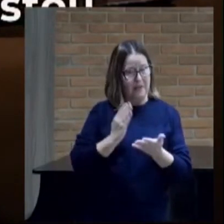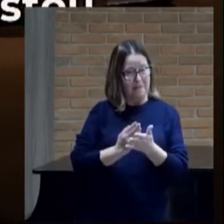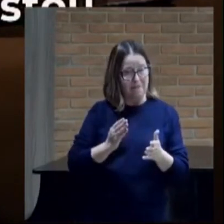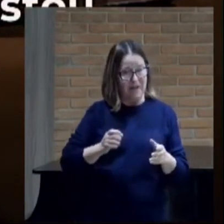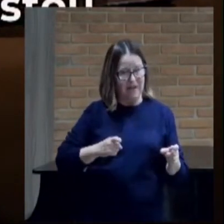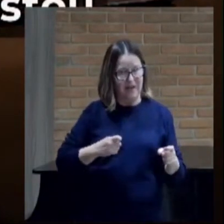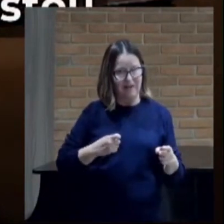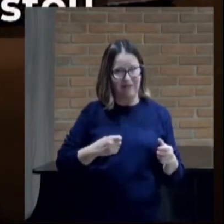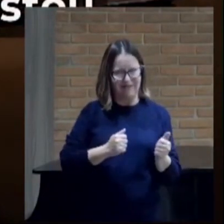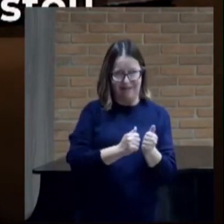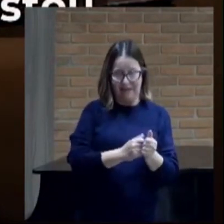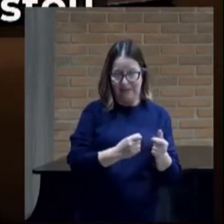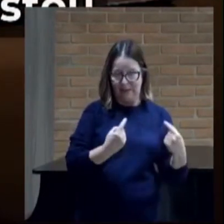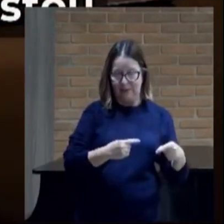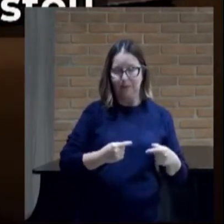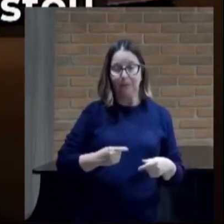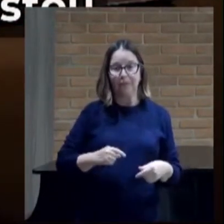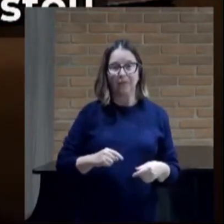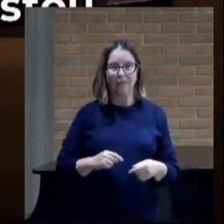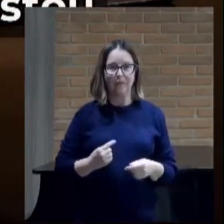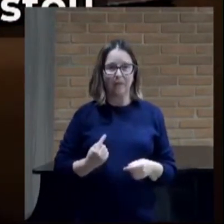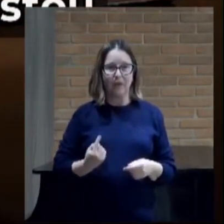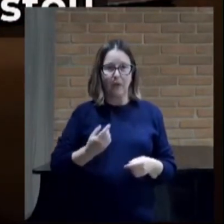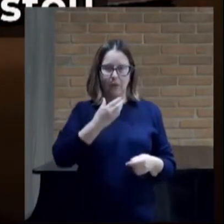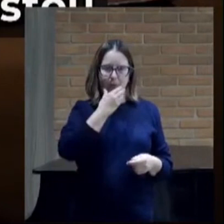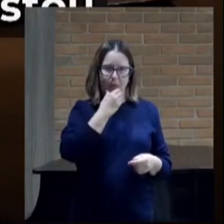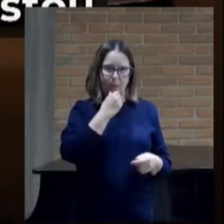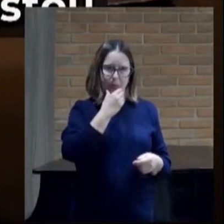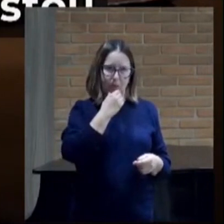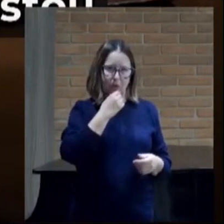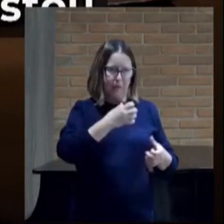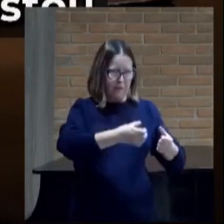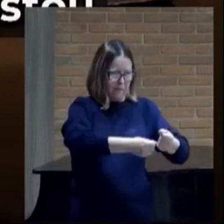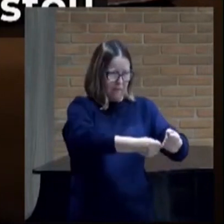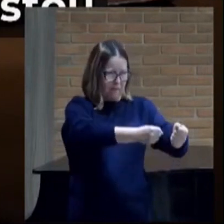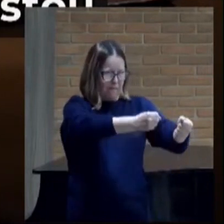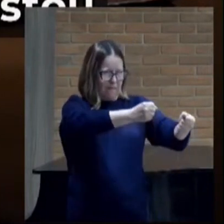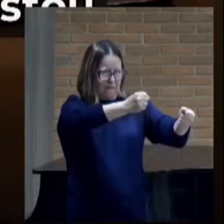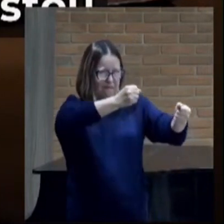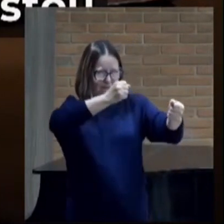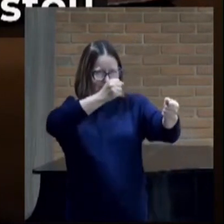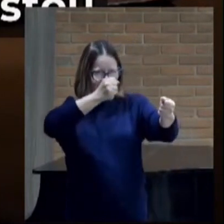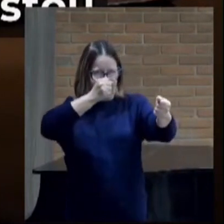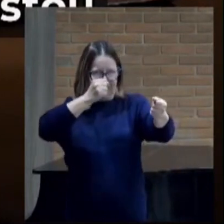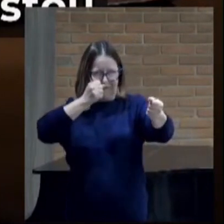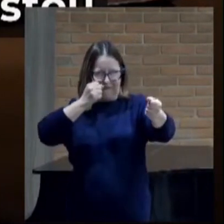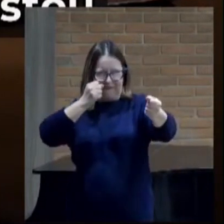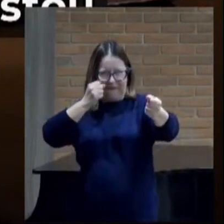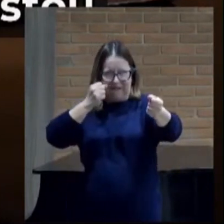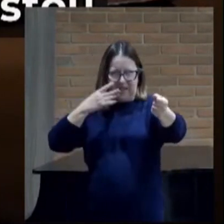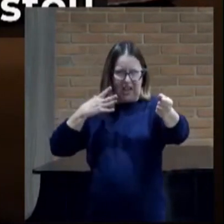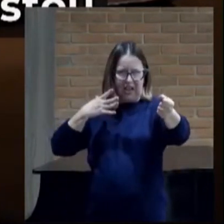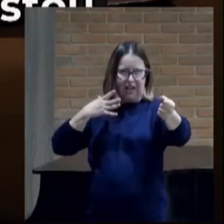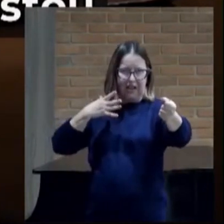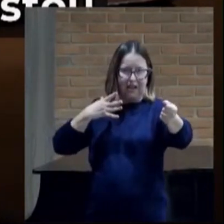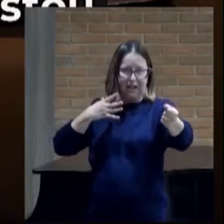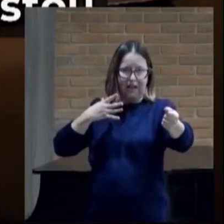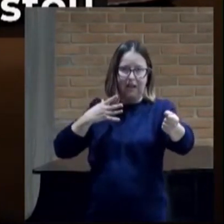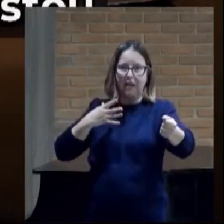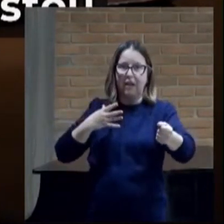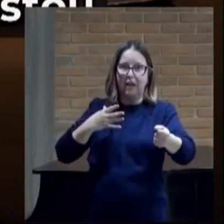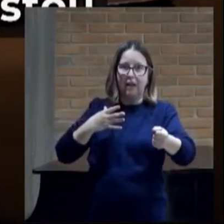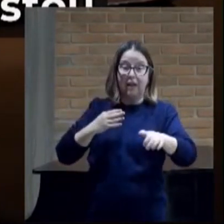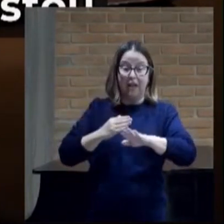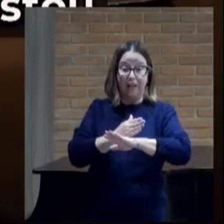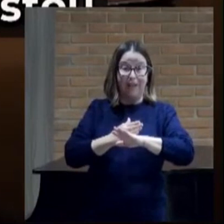então um homem entesou o arco e atirando ao acaso feriu o rei de